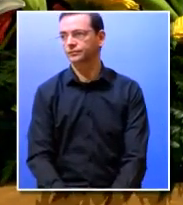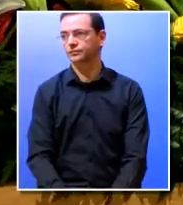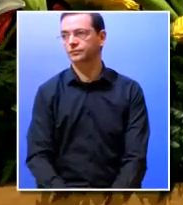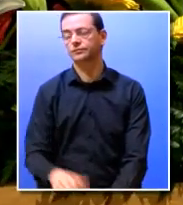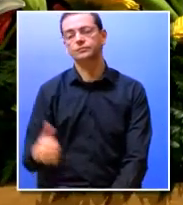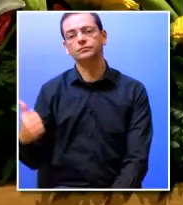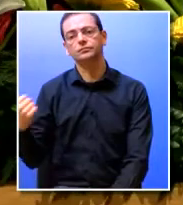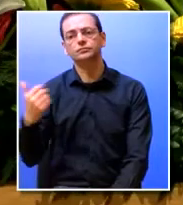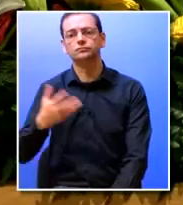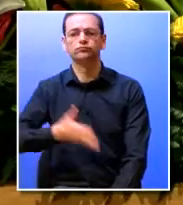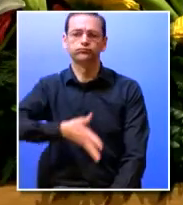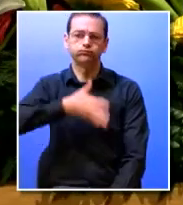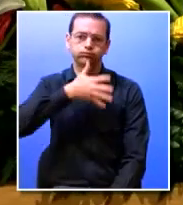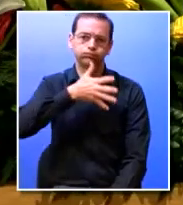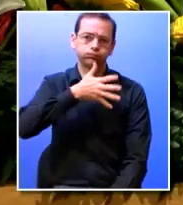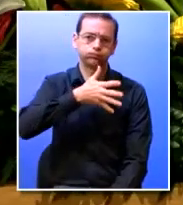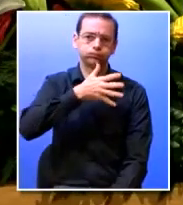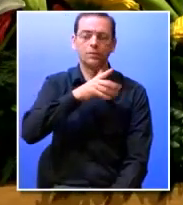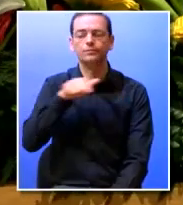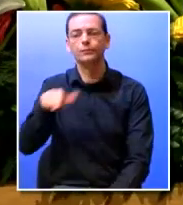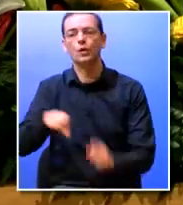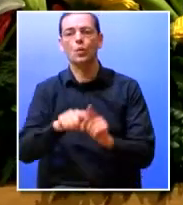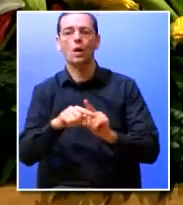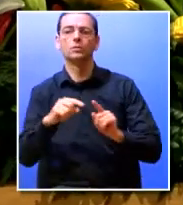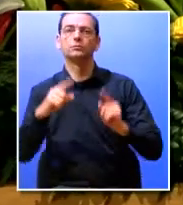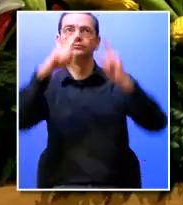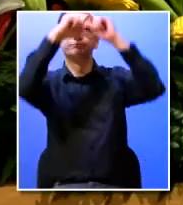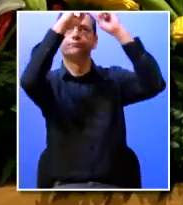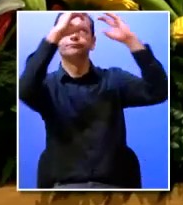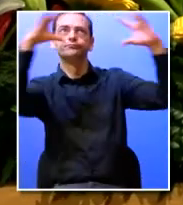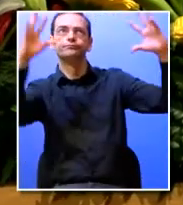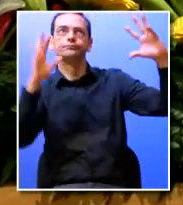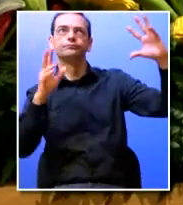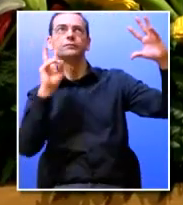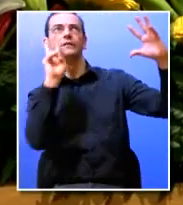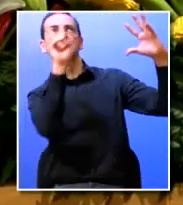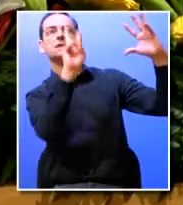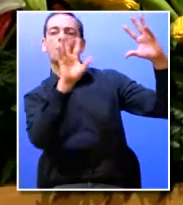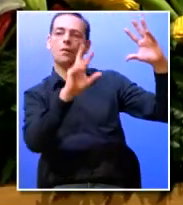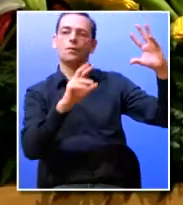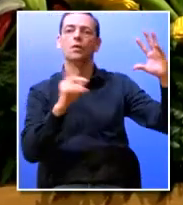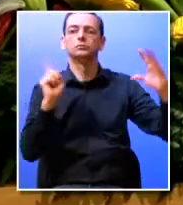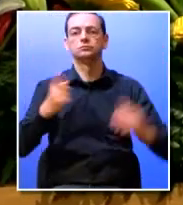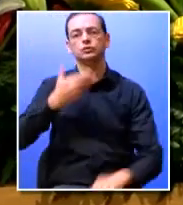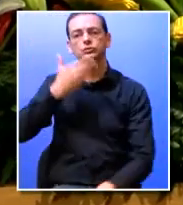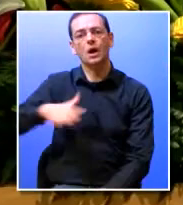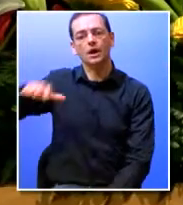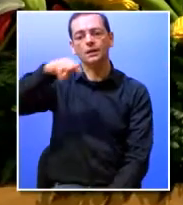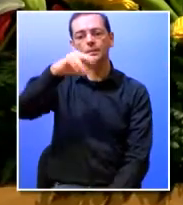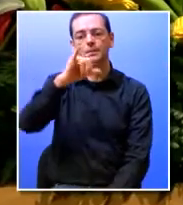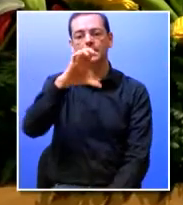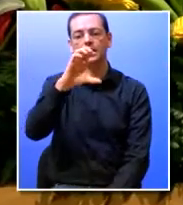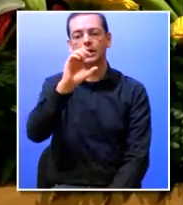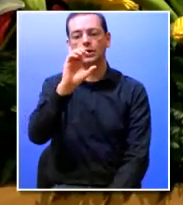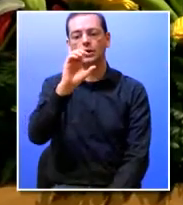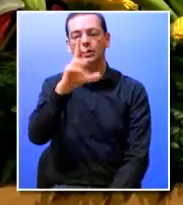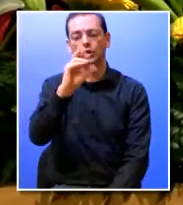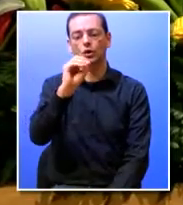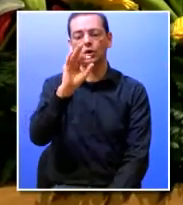falarmos de certeza da sua visão tendo em corte a experiência na Microsoft muito obrigada